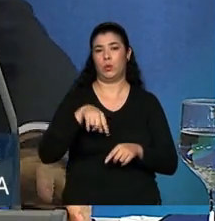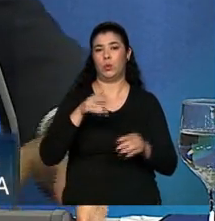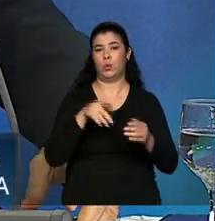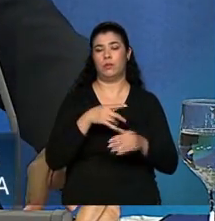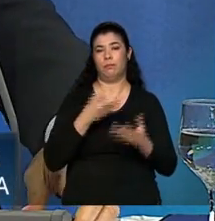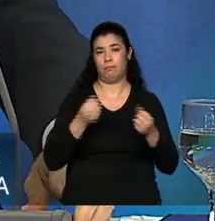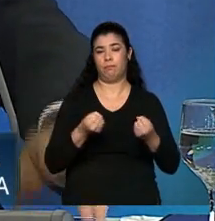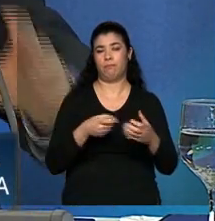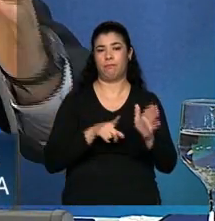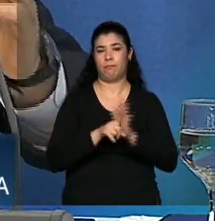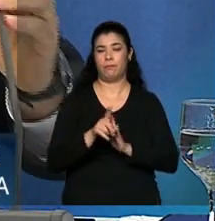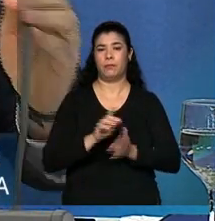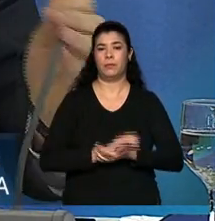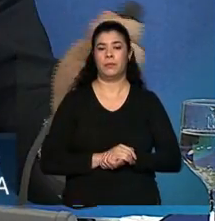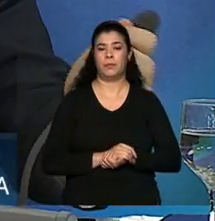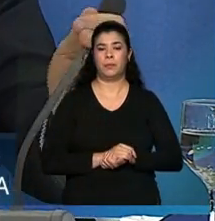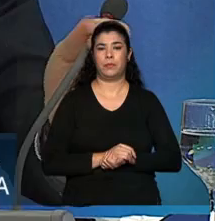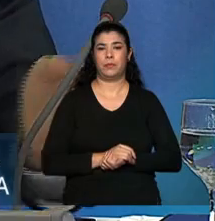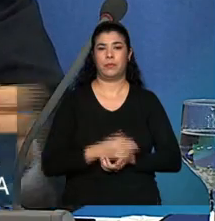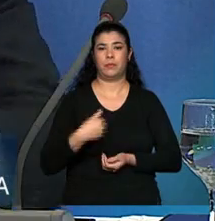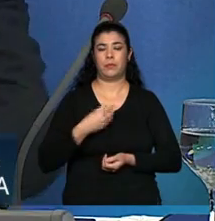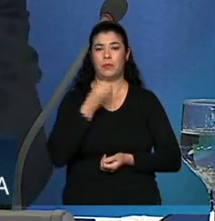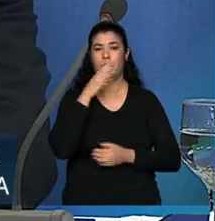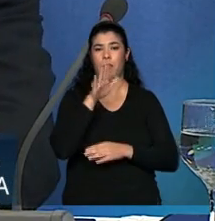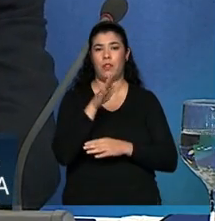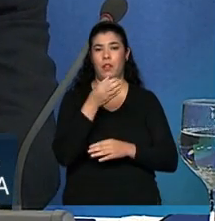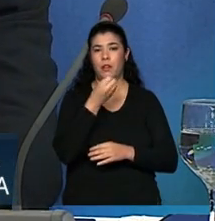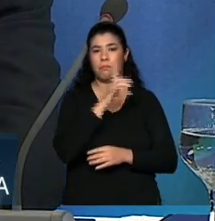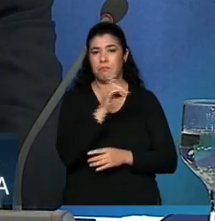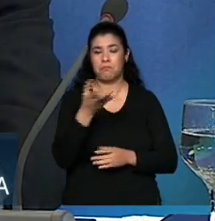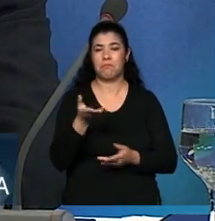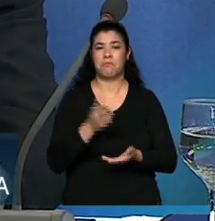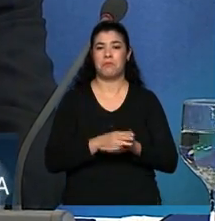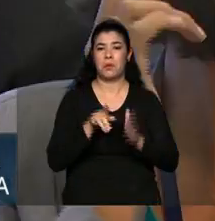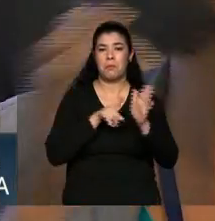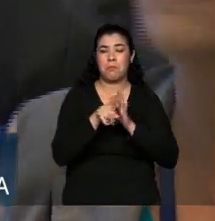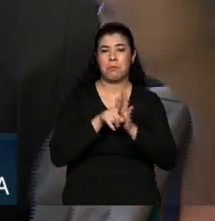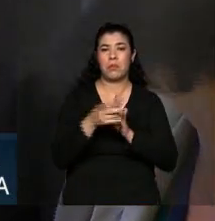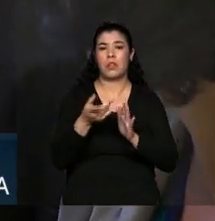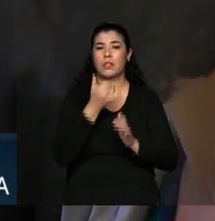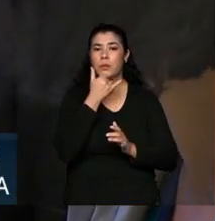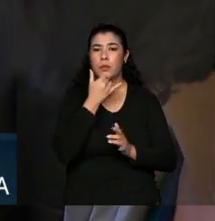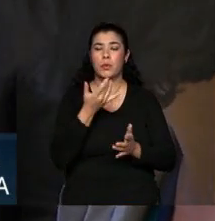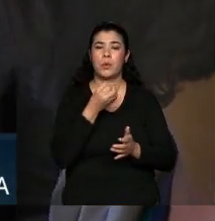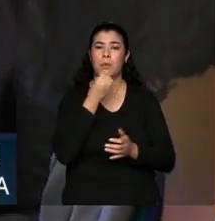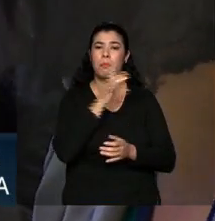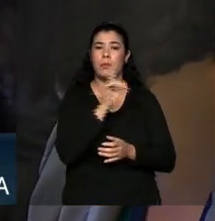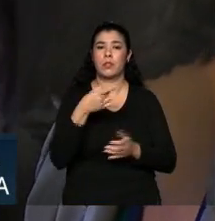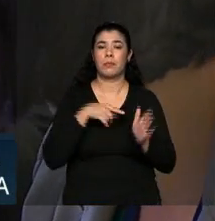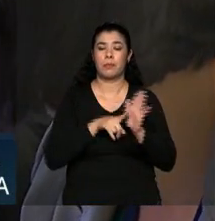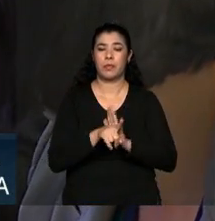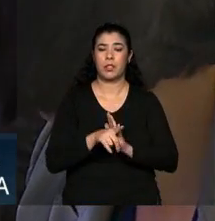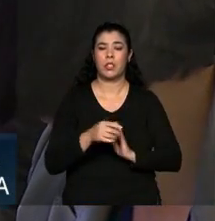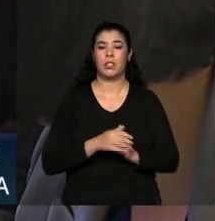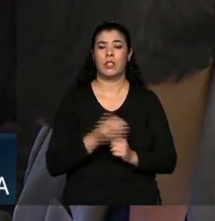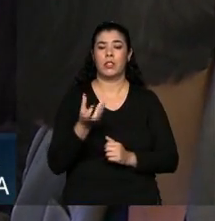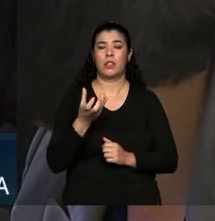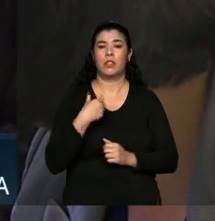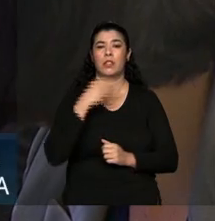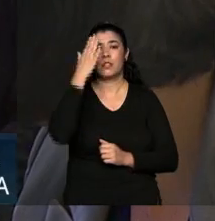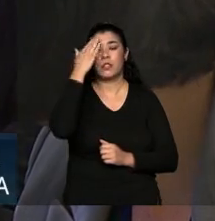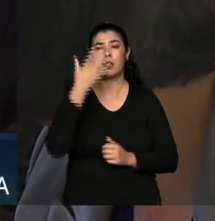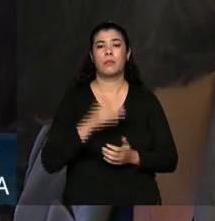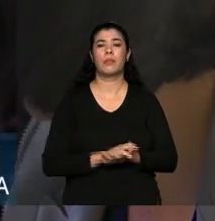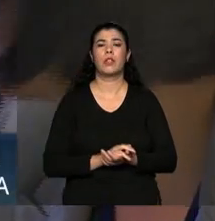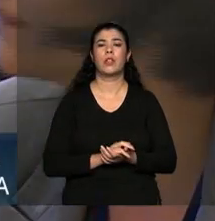Próximo. Olá, boa tarde. Alonso Soto, da Reuters. Pois não. Bom dia, desculpa. A primeira pergunta que eu tenho para os senhores é